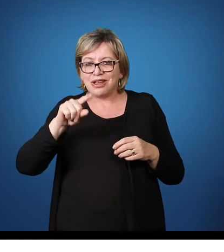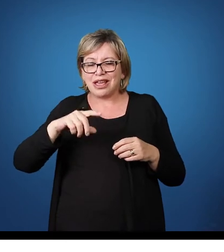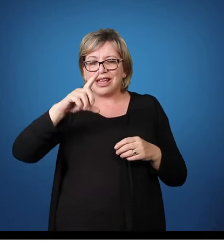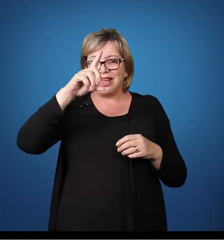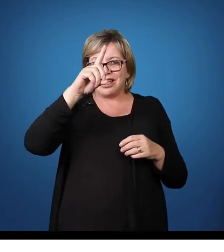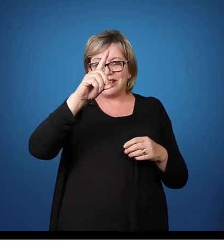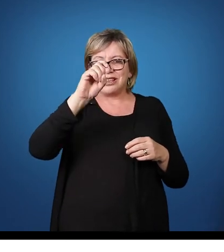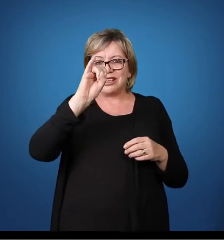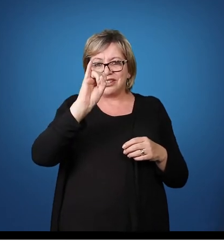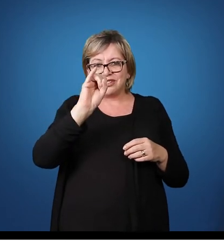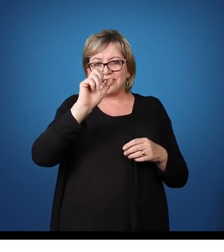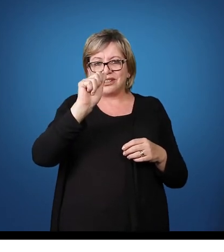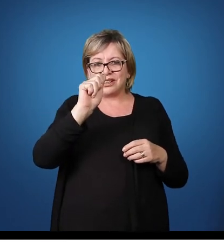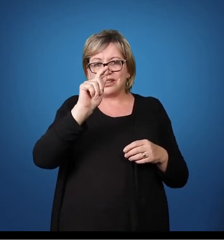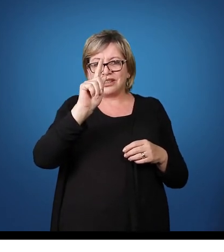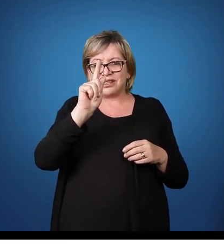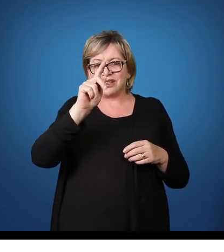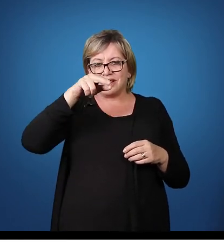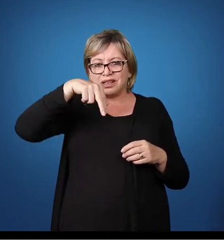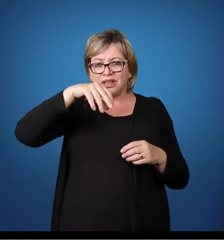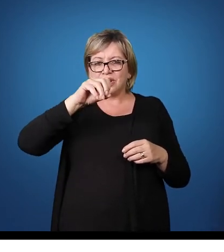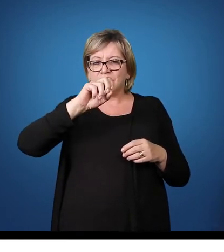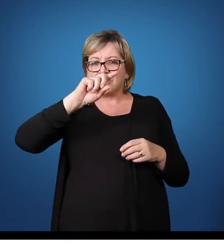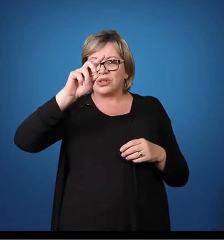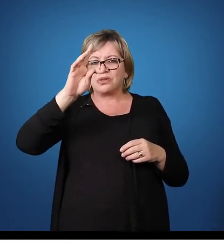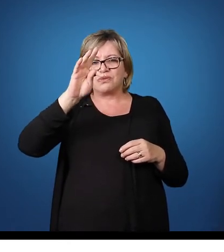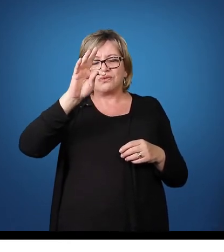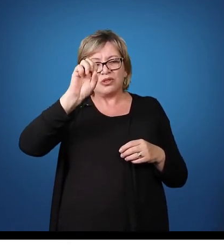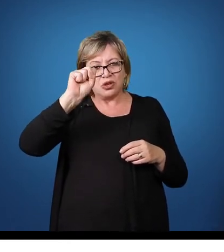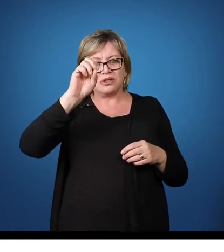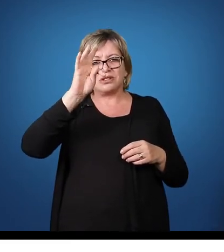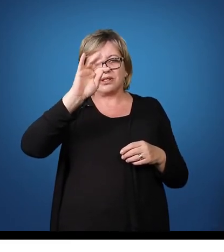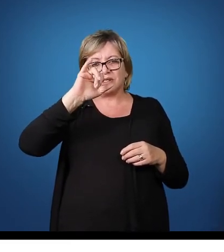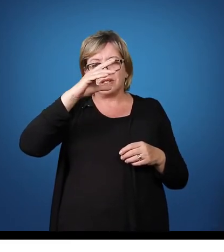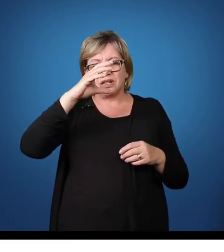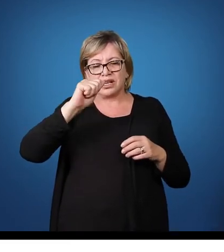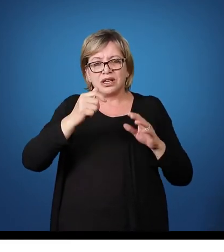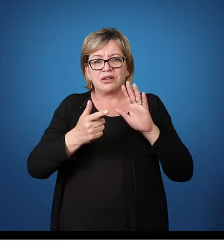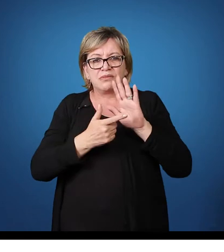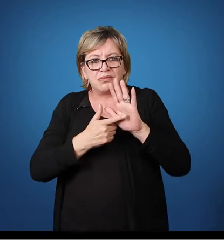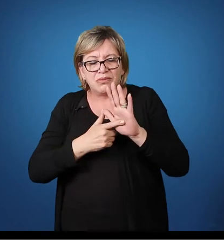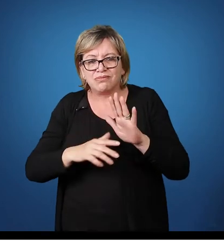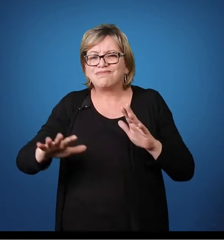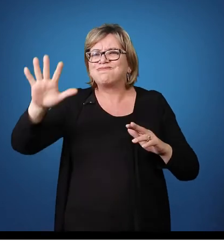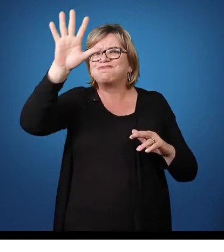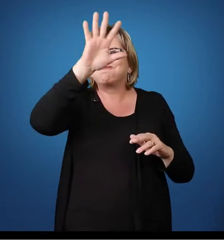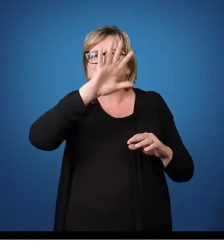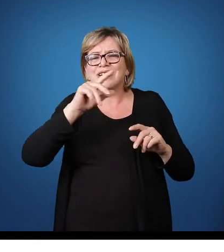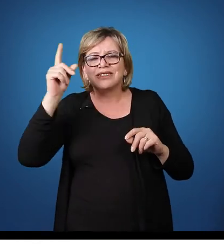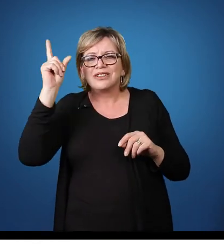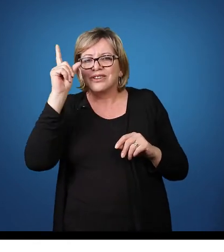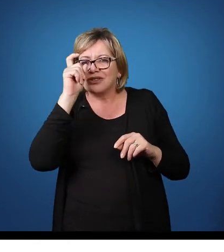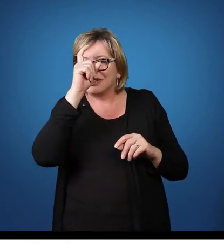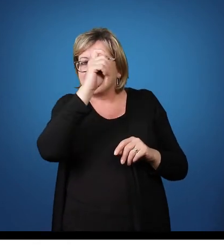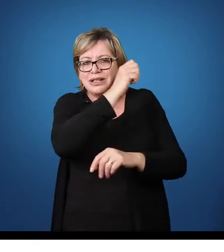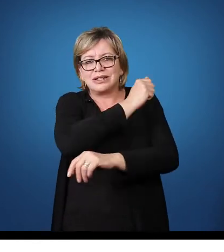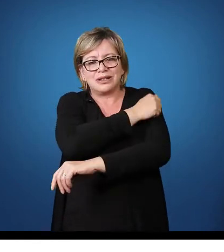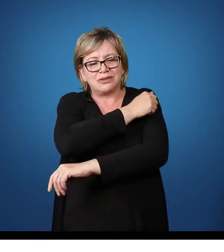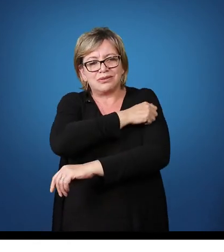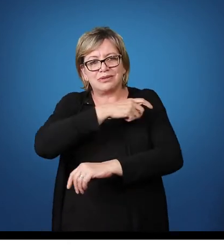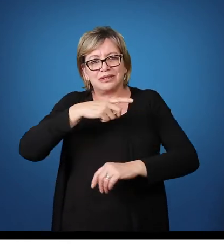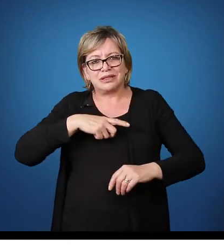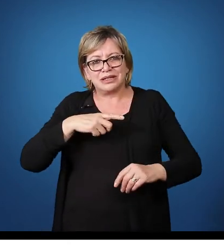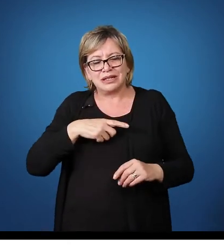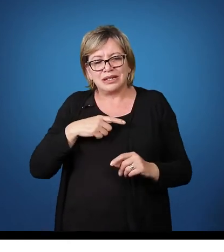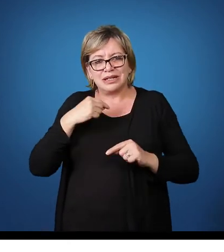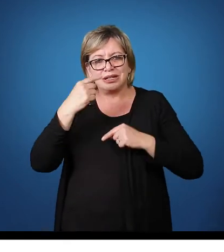né, essa avaliação, ela traz um panorama das dificuldades que os alunos apresentam e, a partir desse